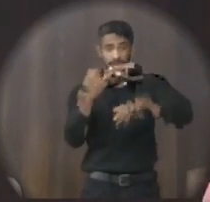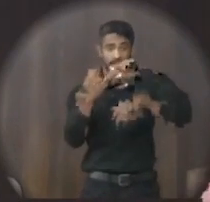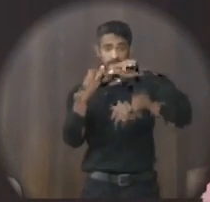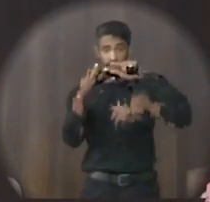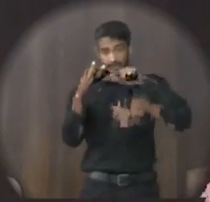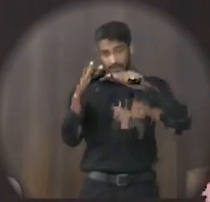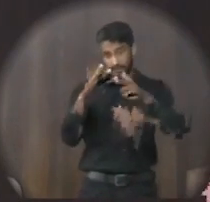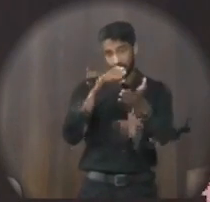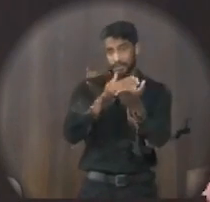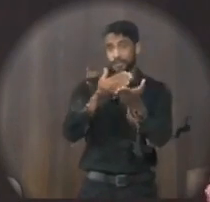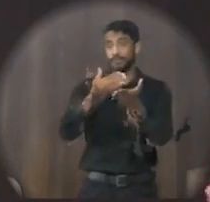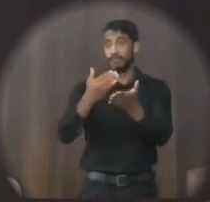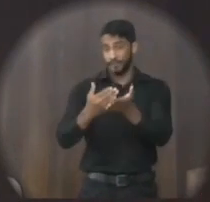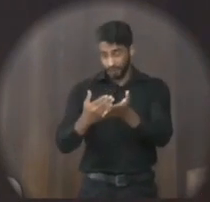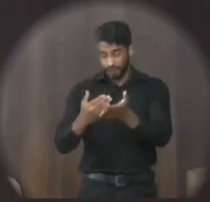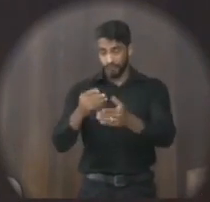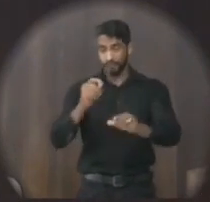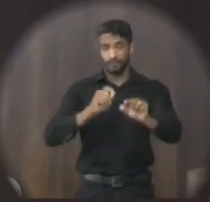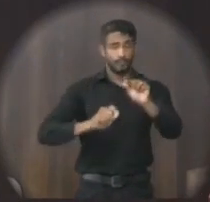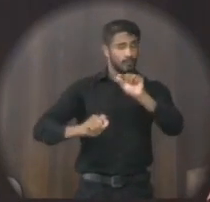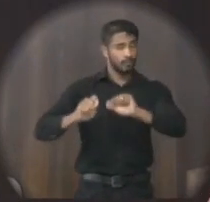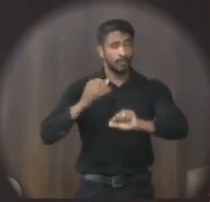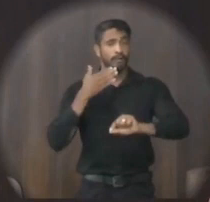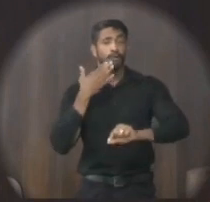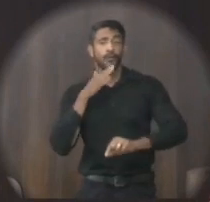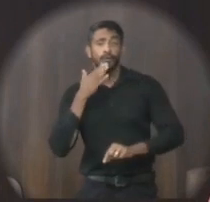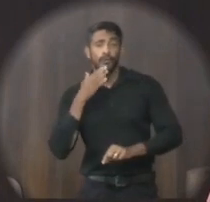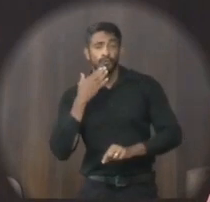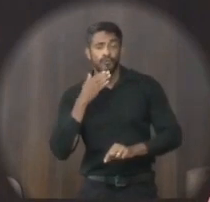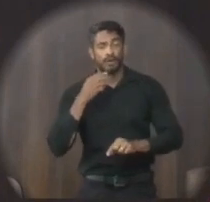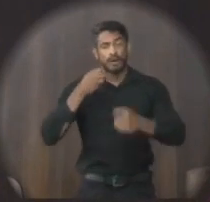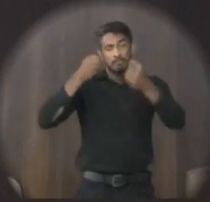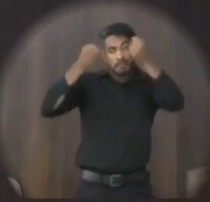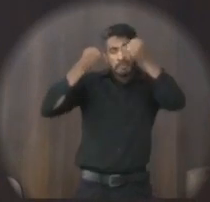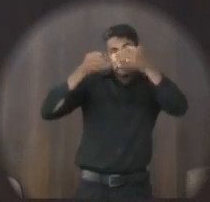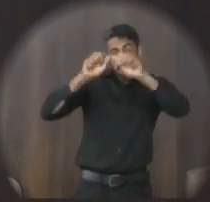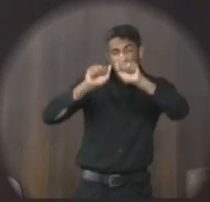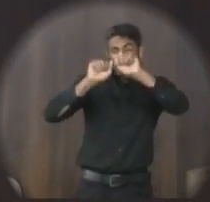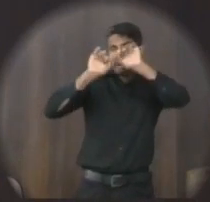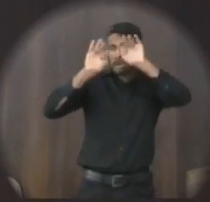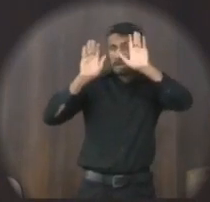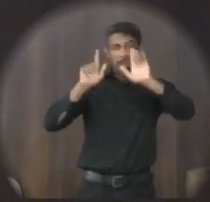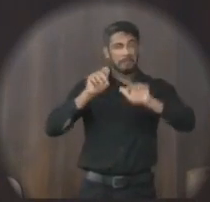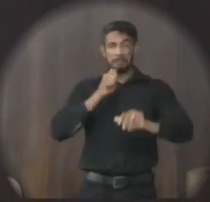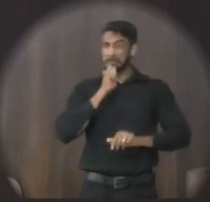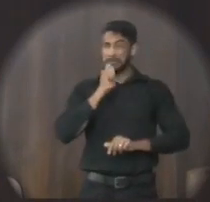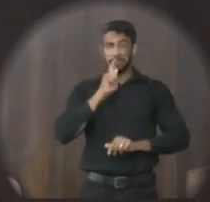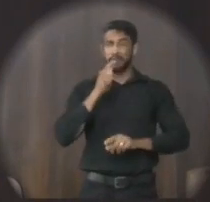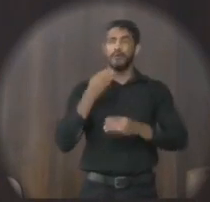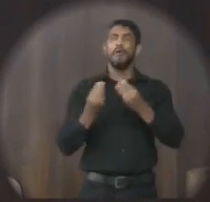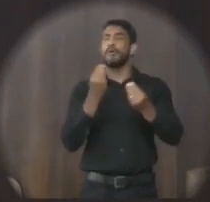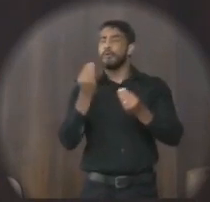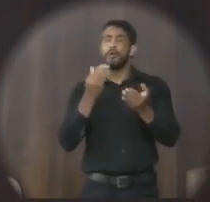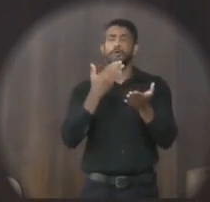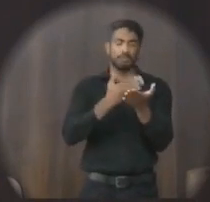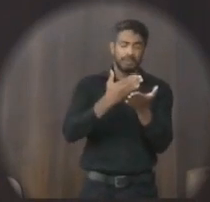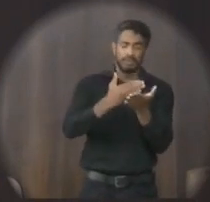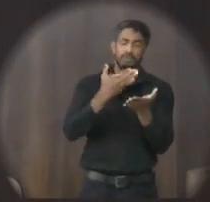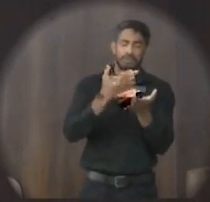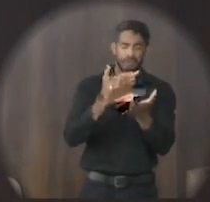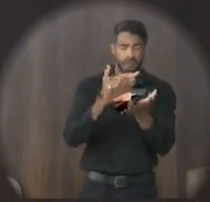dos quais ainda não ficou bem claro para nós como que serão divididos